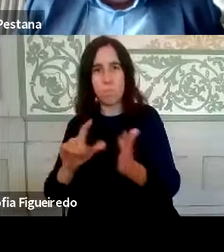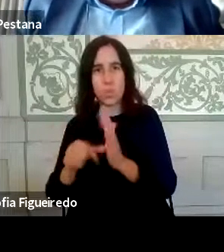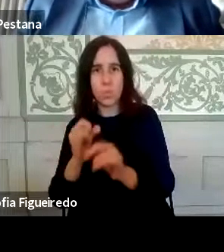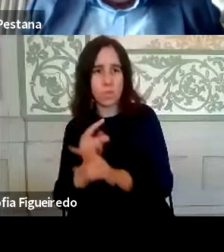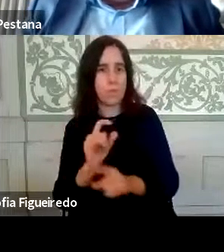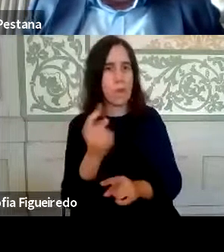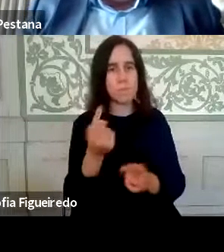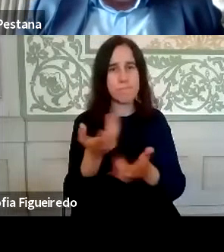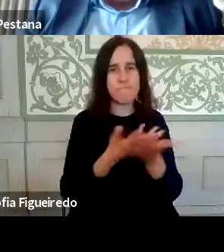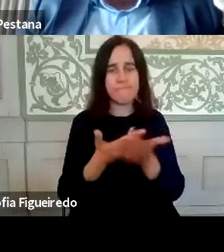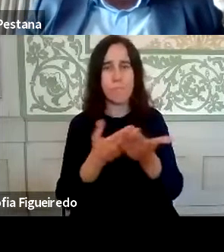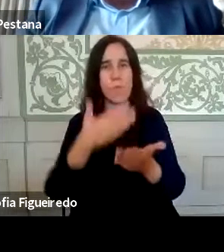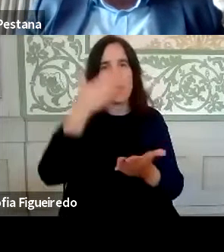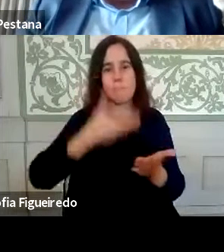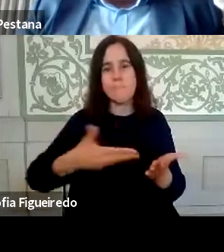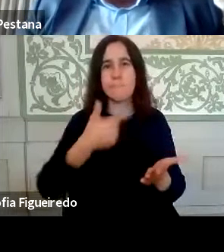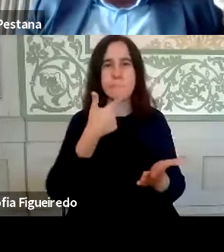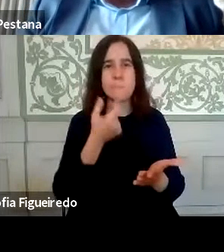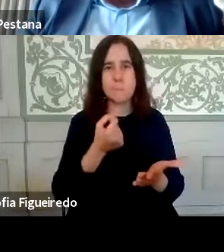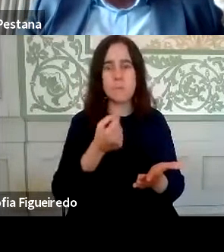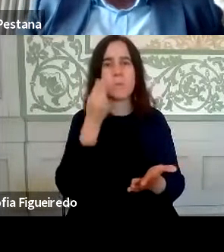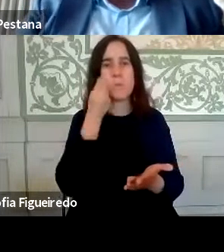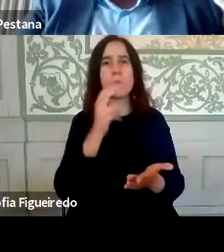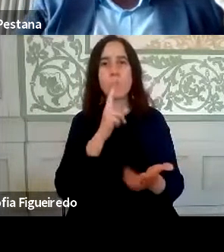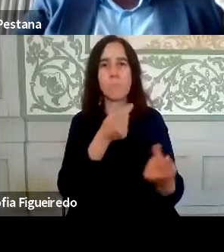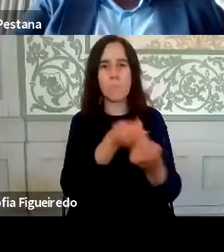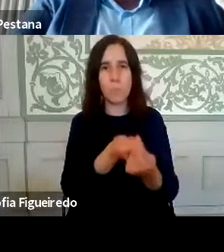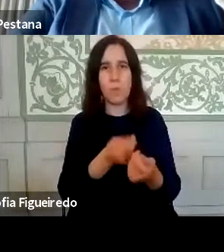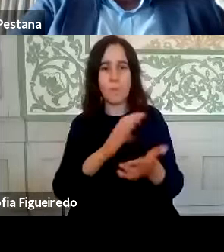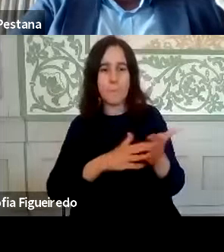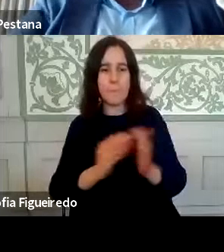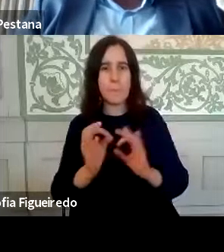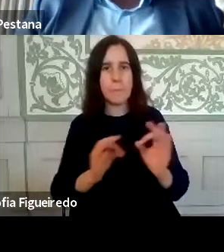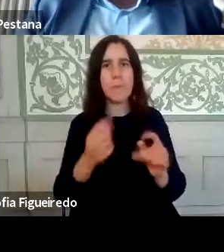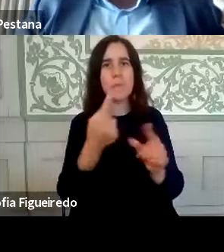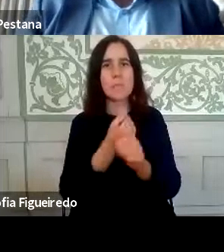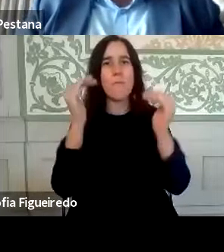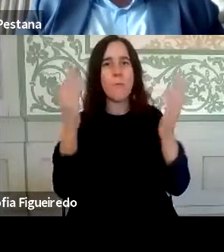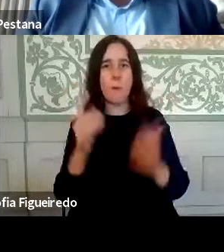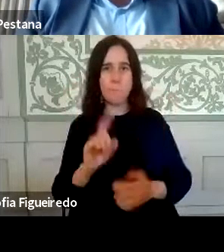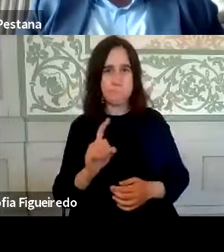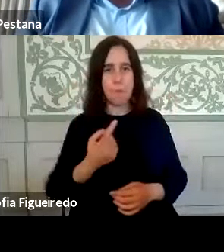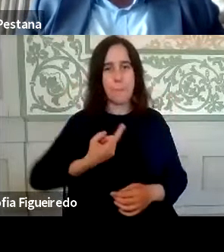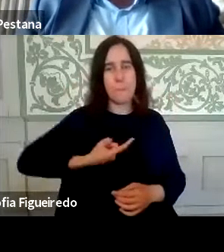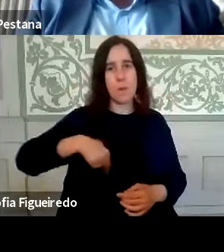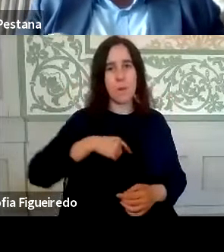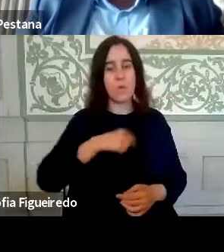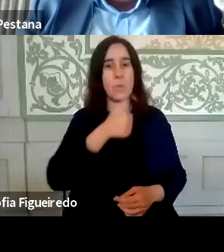dias responder, planear aquisições fora, e portanto o que tivemos que fazer foi